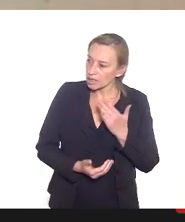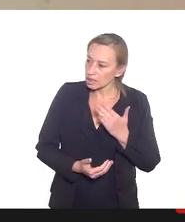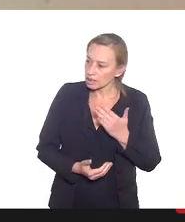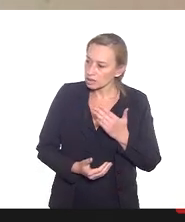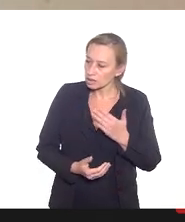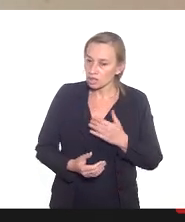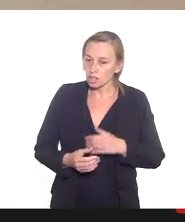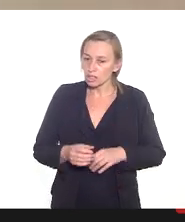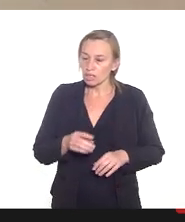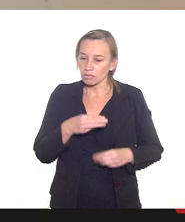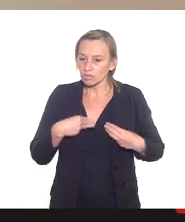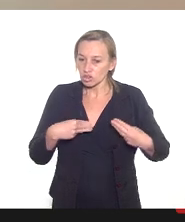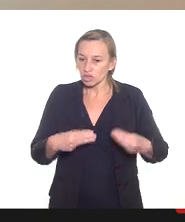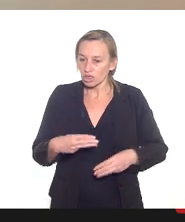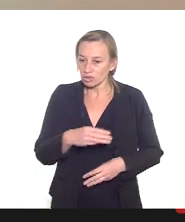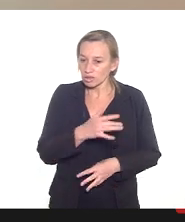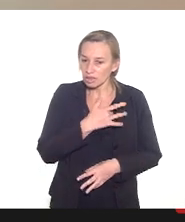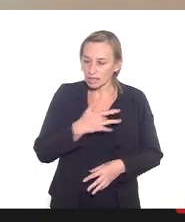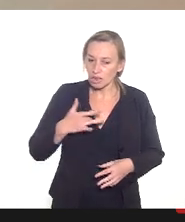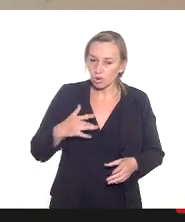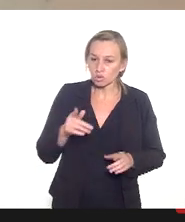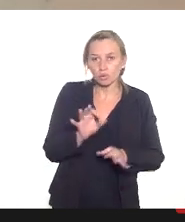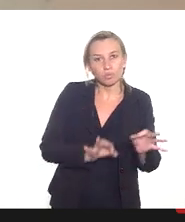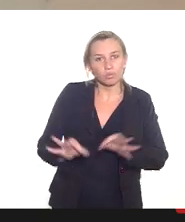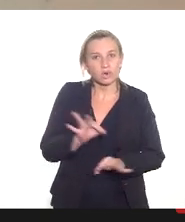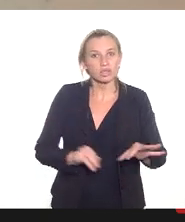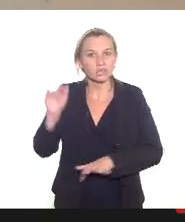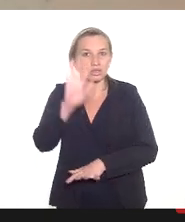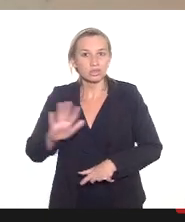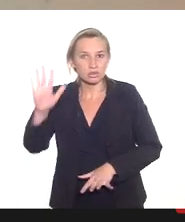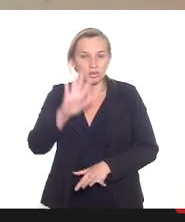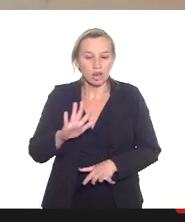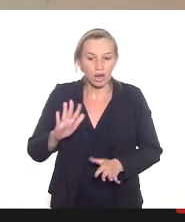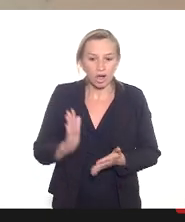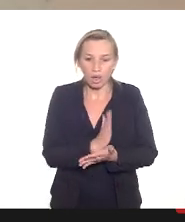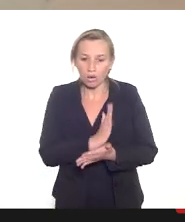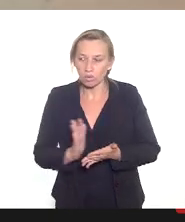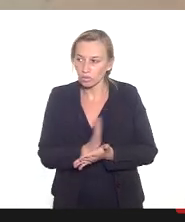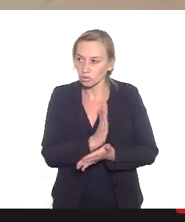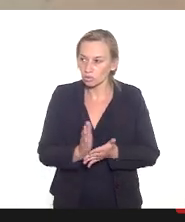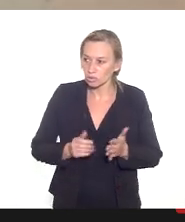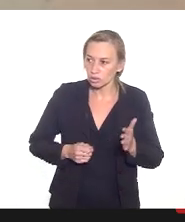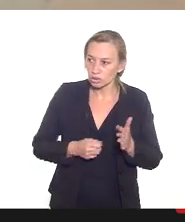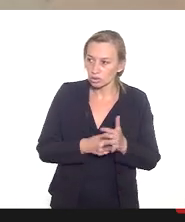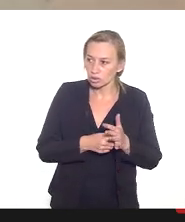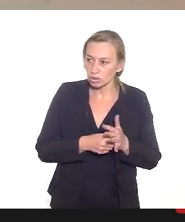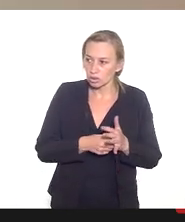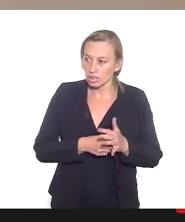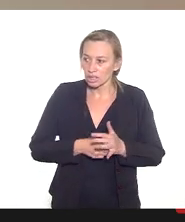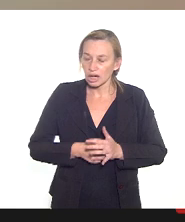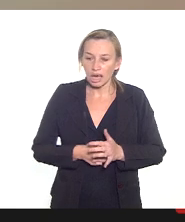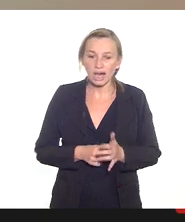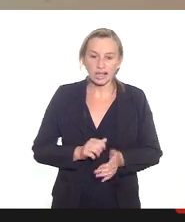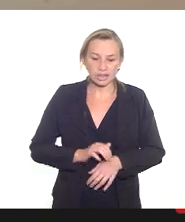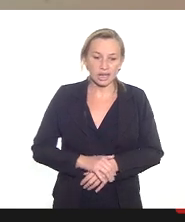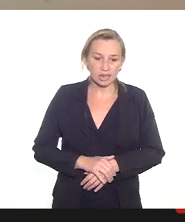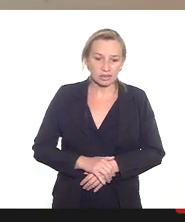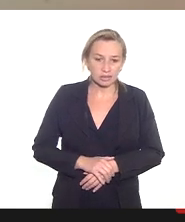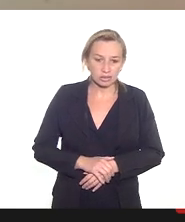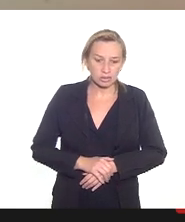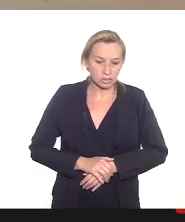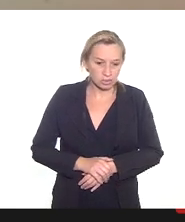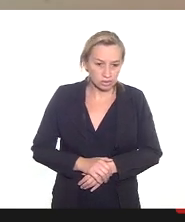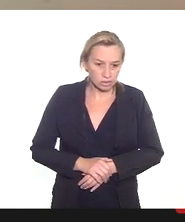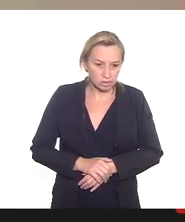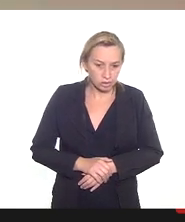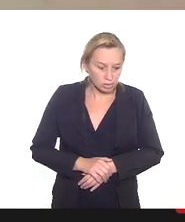ministério da saúde de colocar no plano nacional algumas restrições a nossa foi mais flexível ela vai ser mais flexível